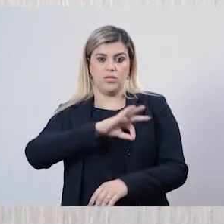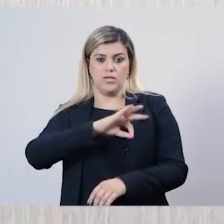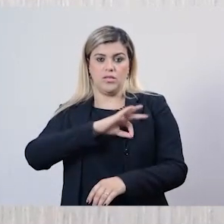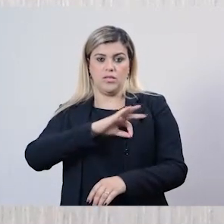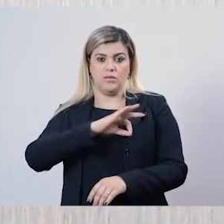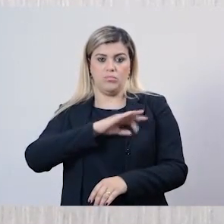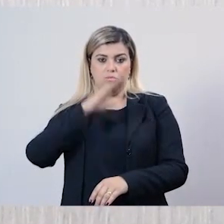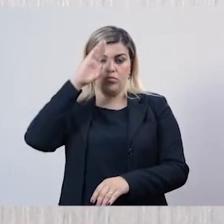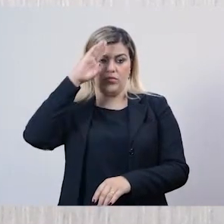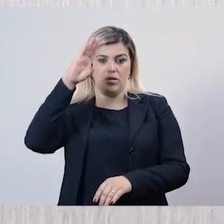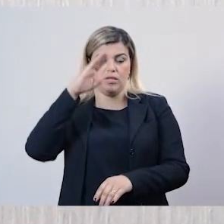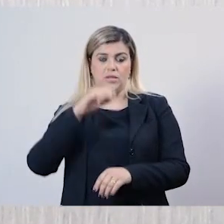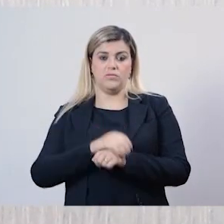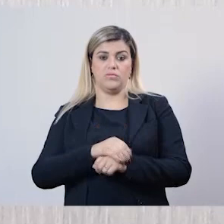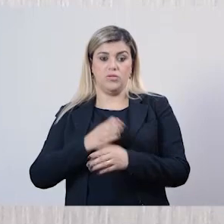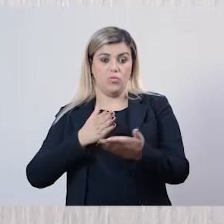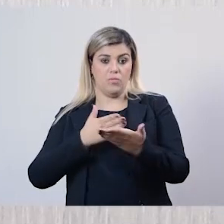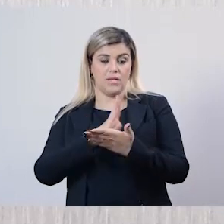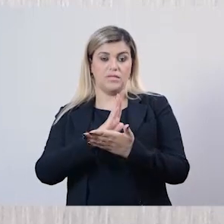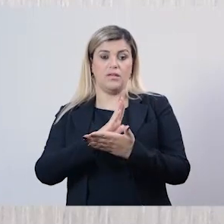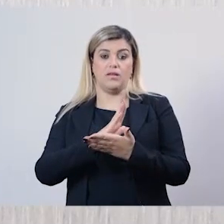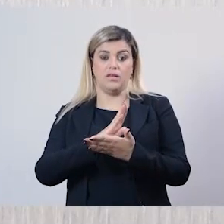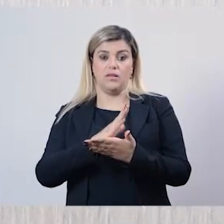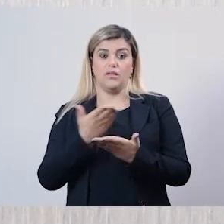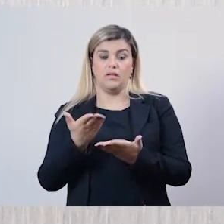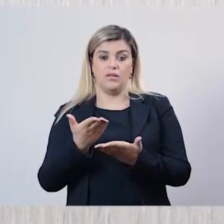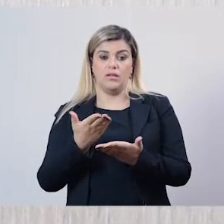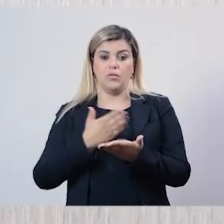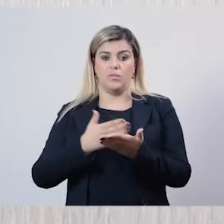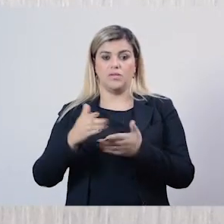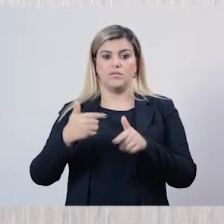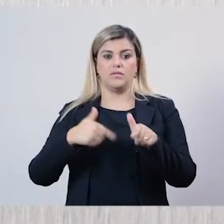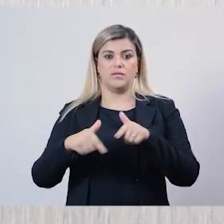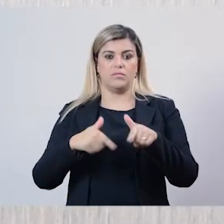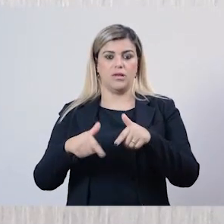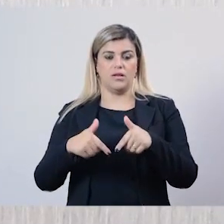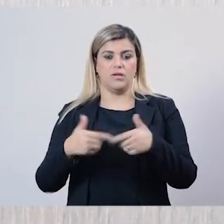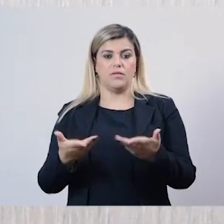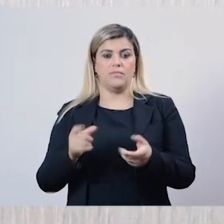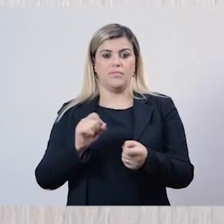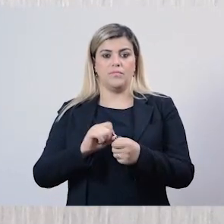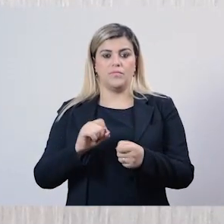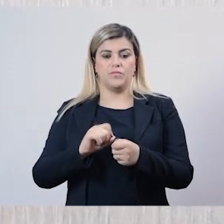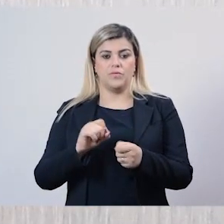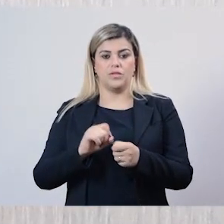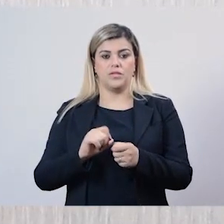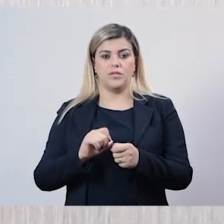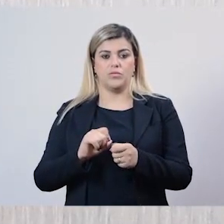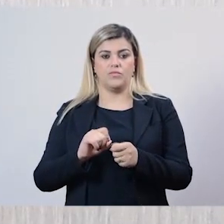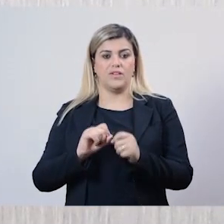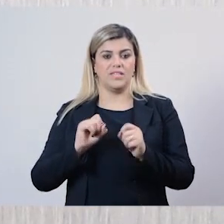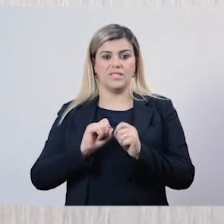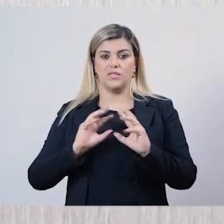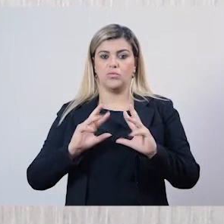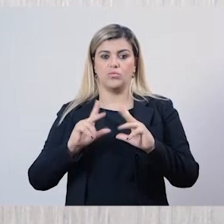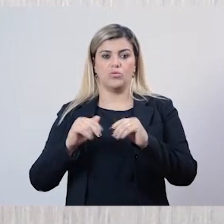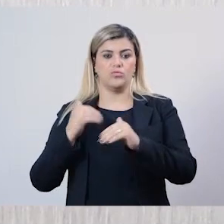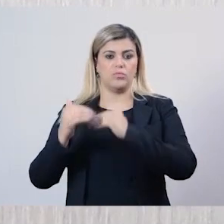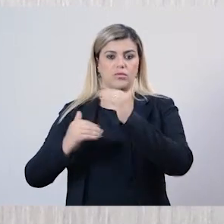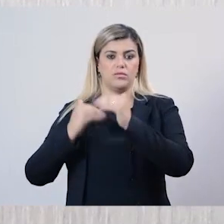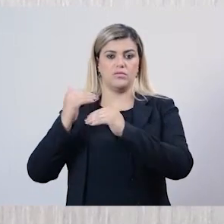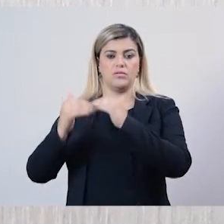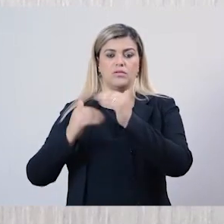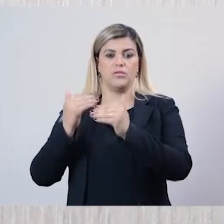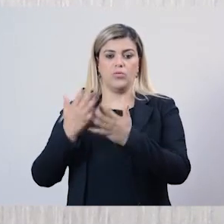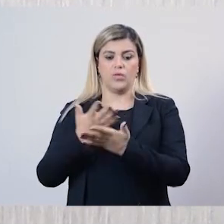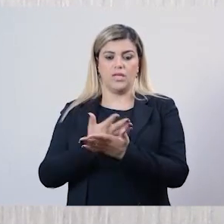ingressei e comecei a atuar. Lá a gente fazia tudo, todo o tratamento